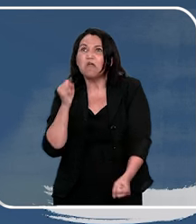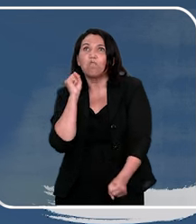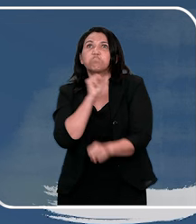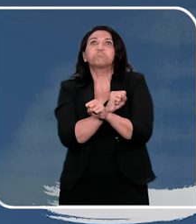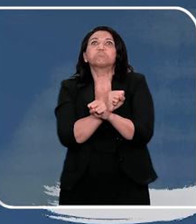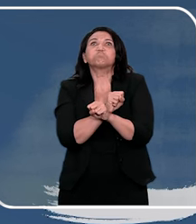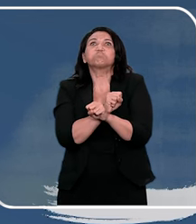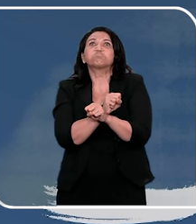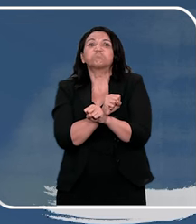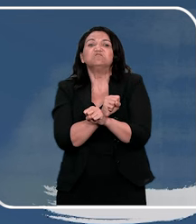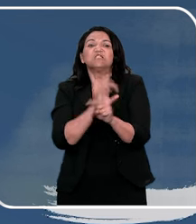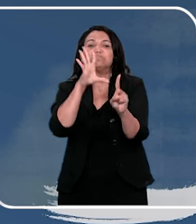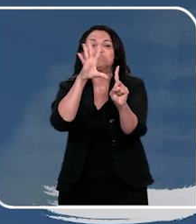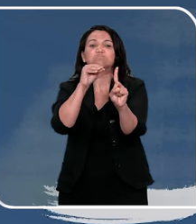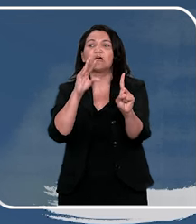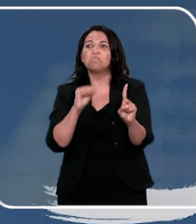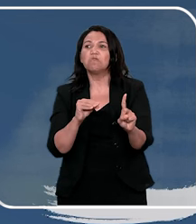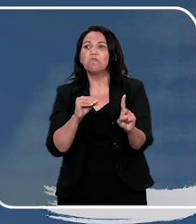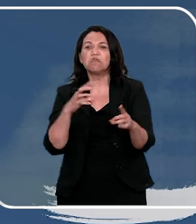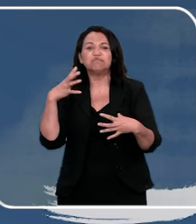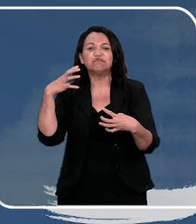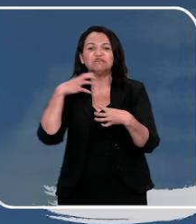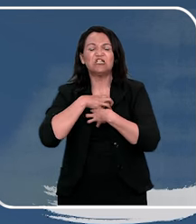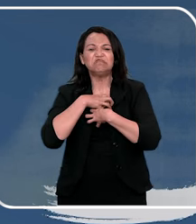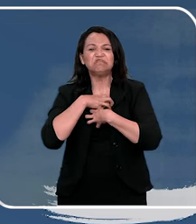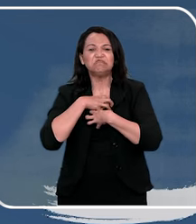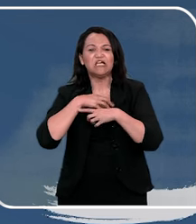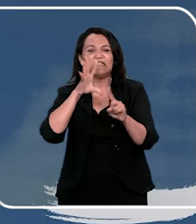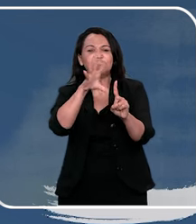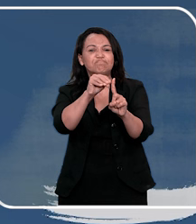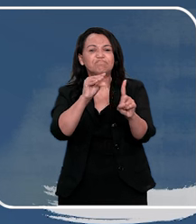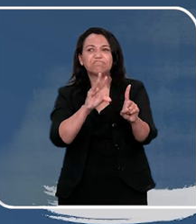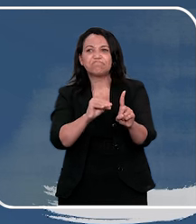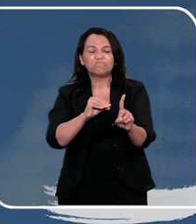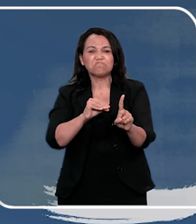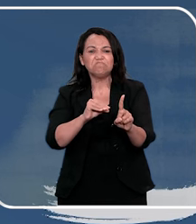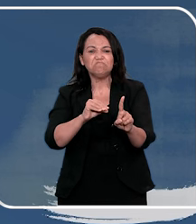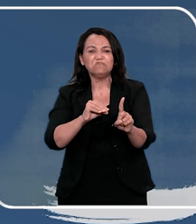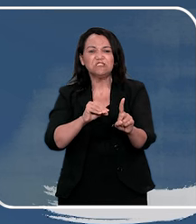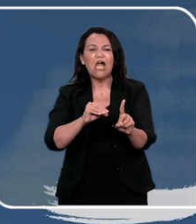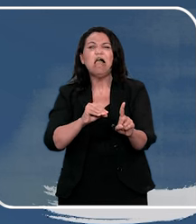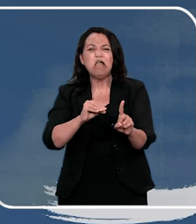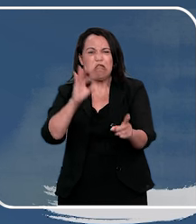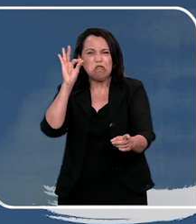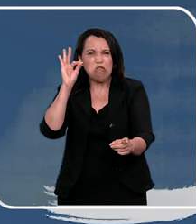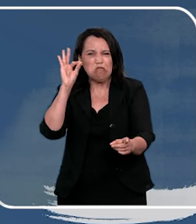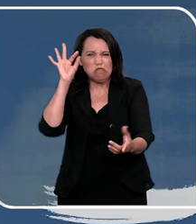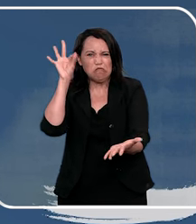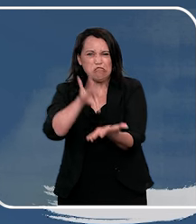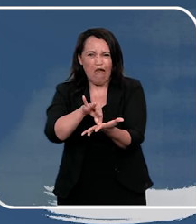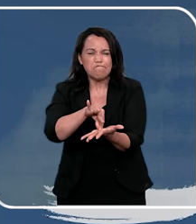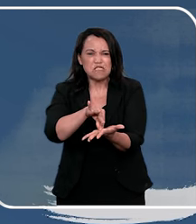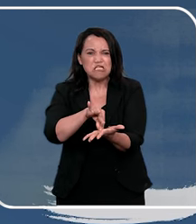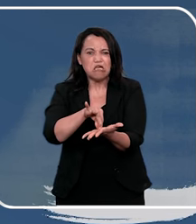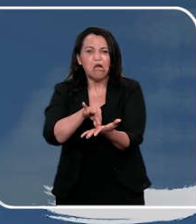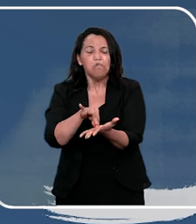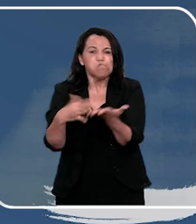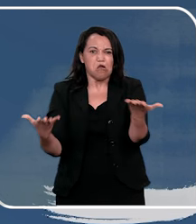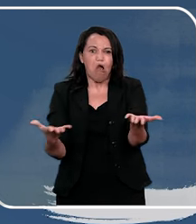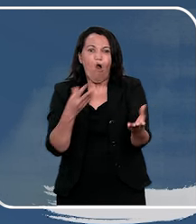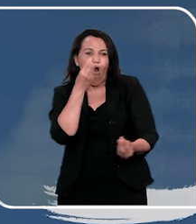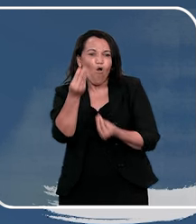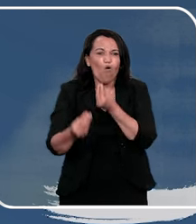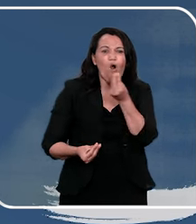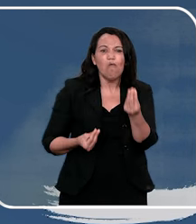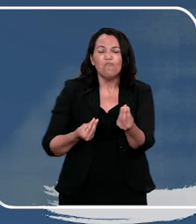como que ela vai dizer, que ficou paralisada, num abuso, porque o jeito que ele manipulava, eles são muito